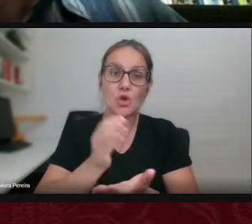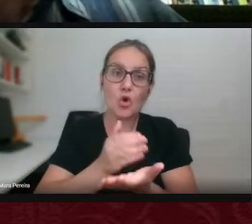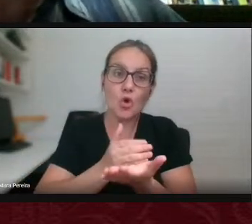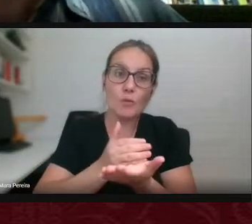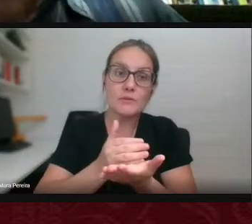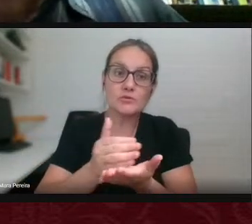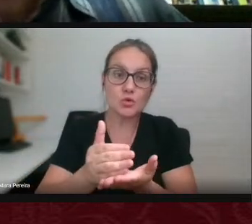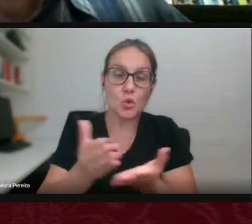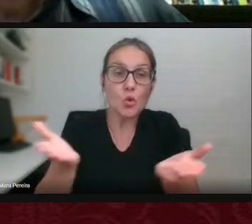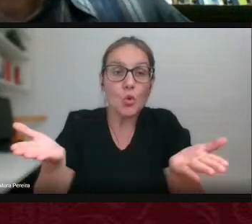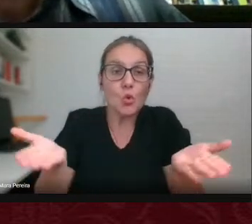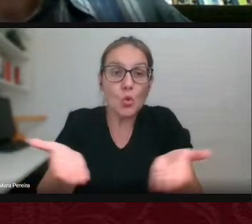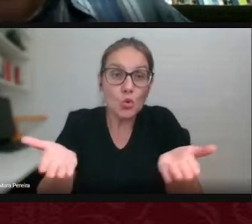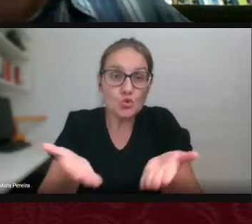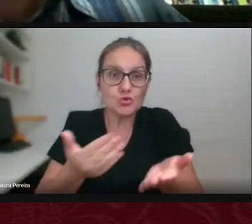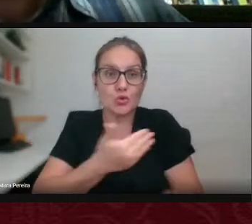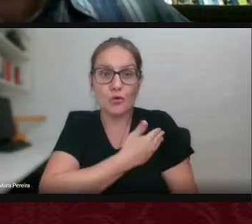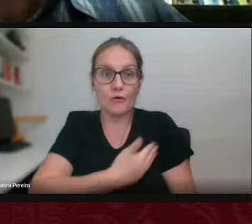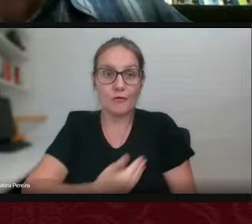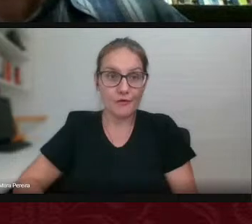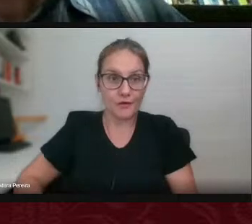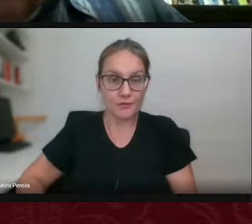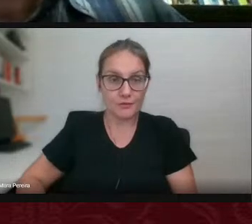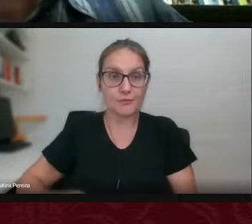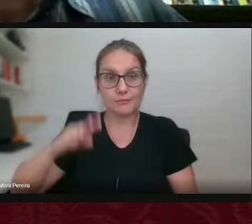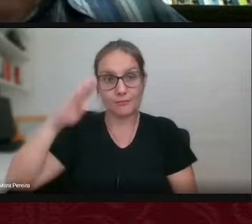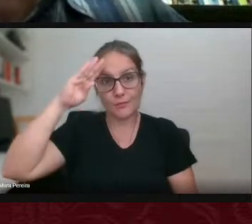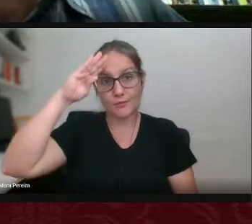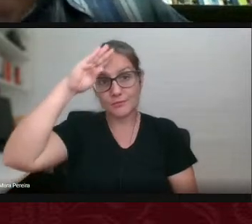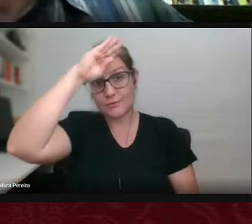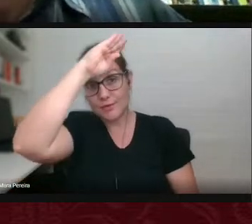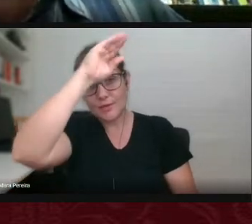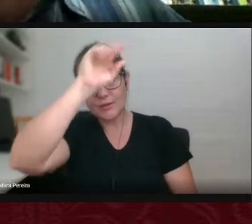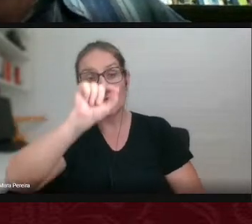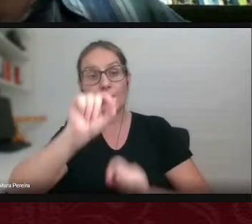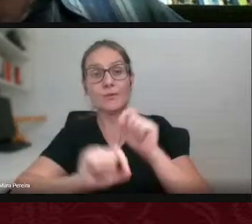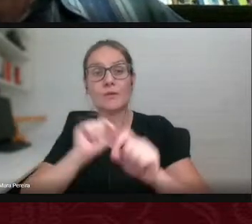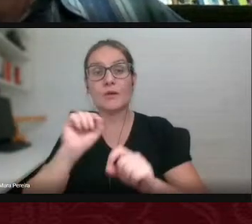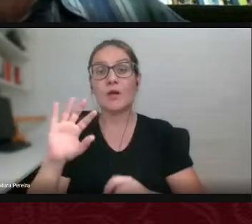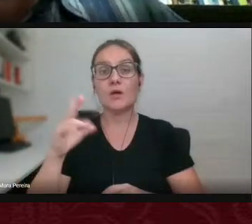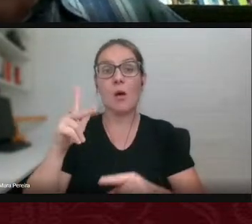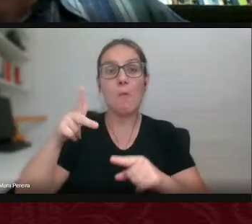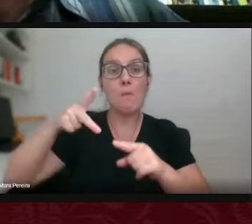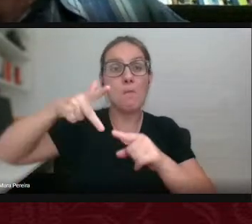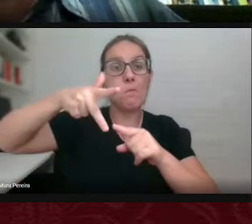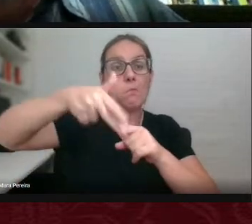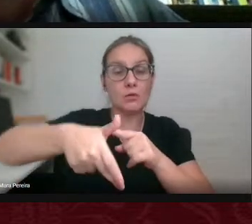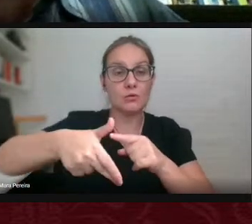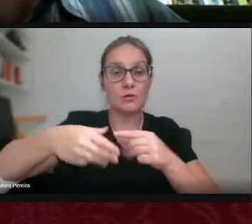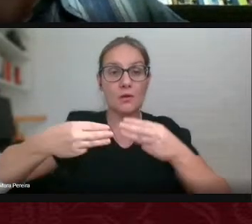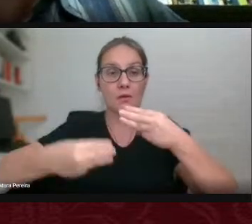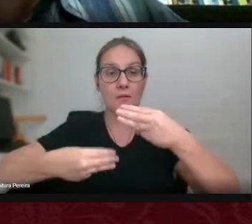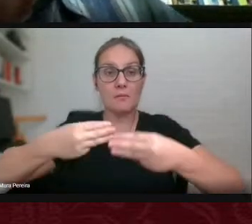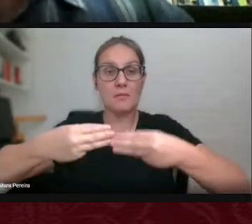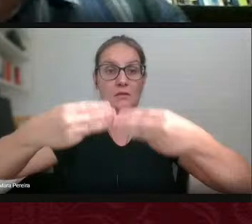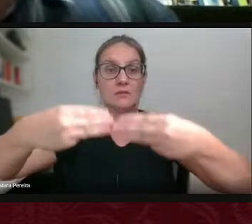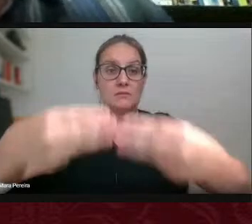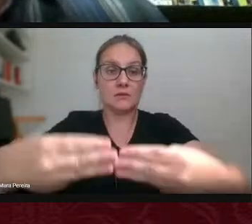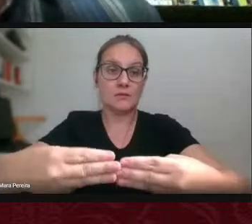governo do presidente atual foi simplesmente extinto o Ministério do Esporte